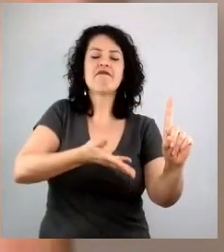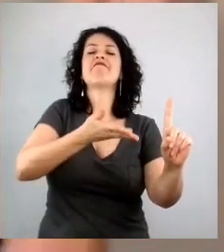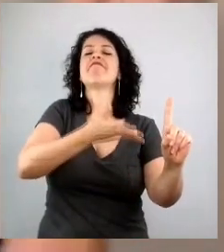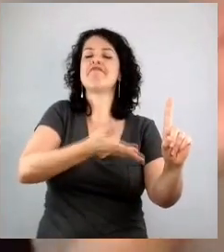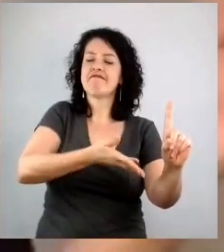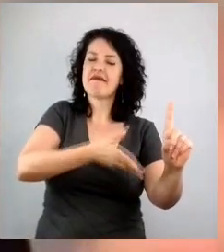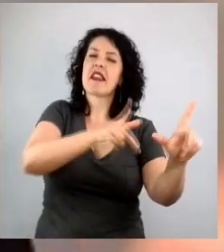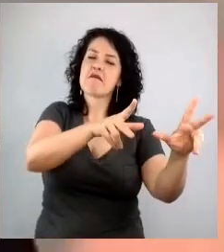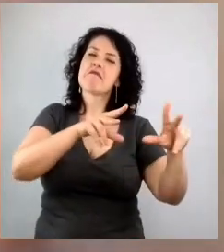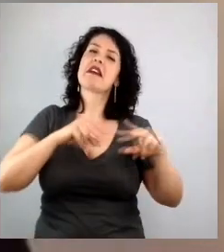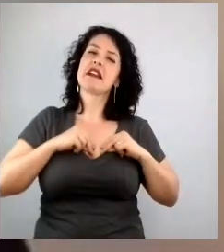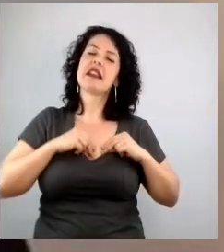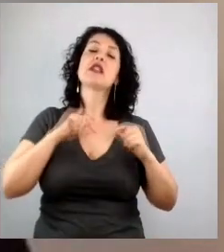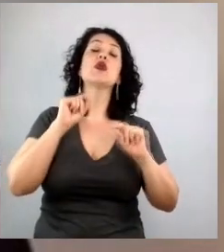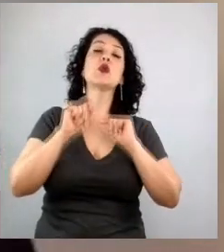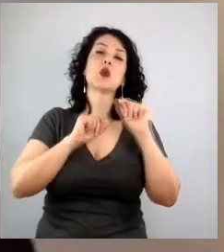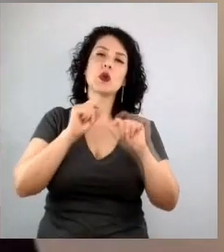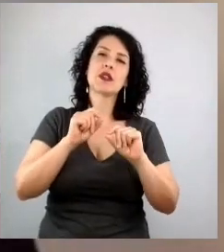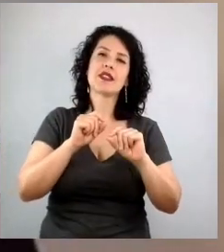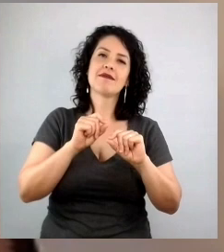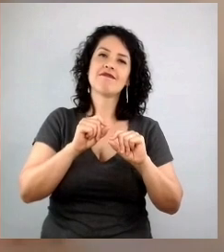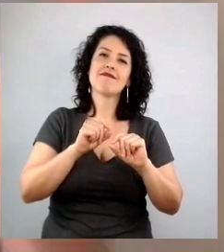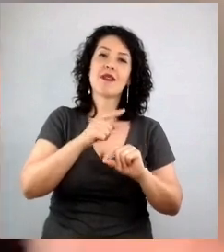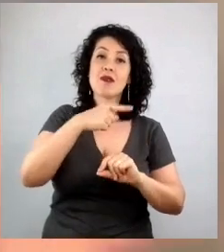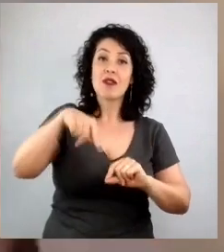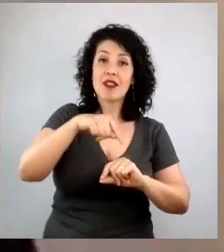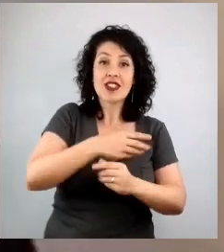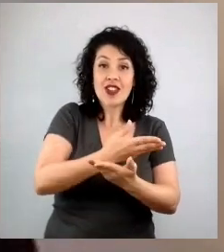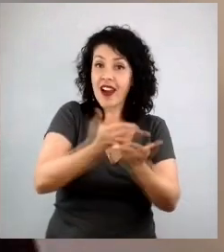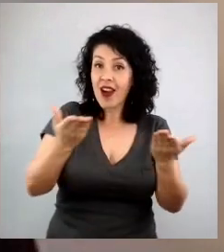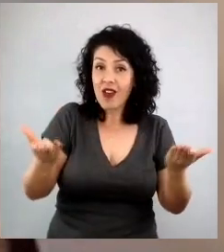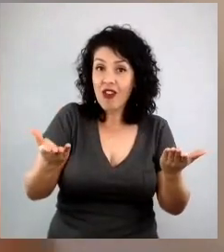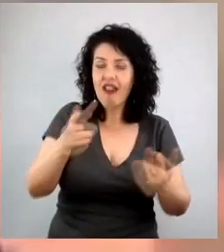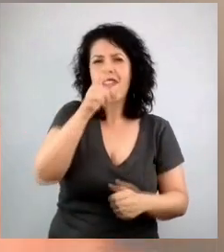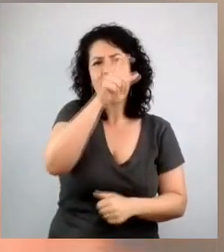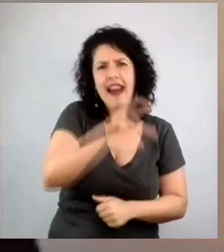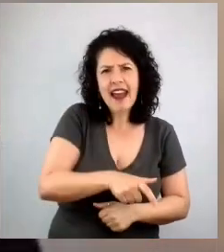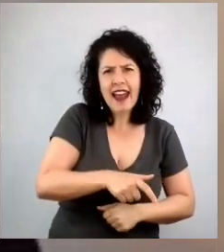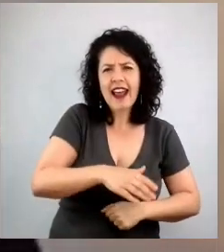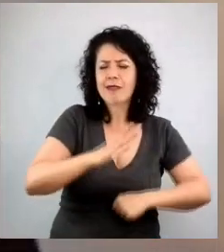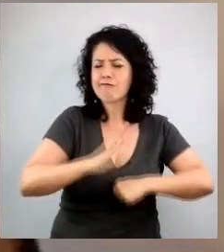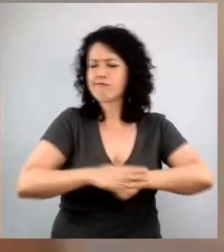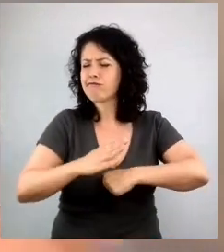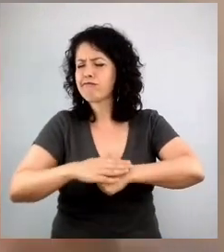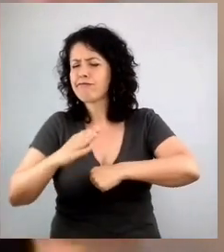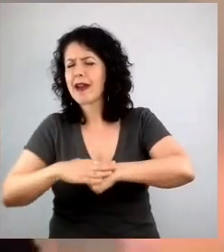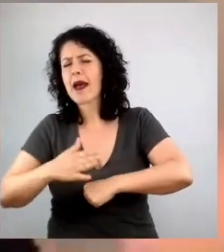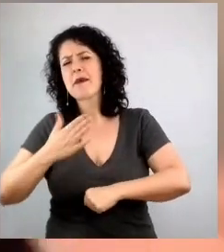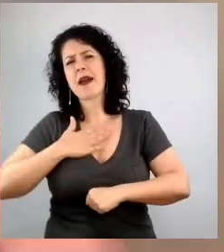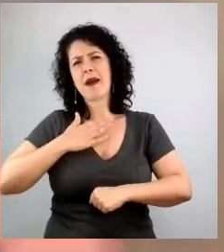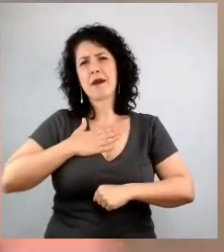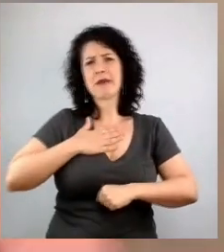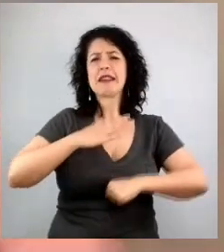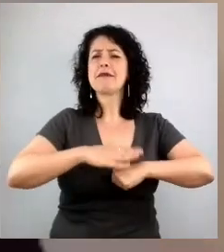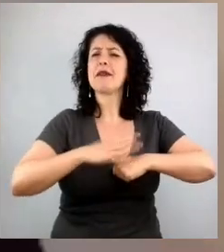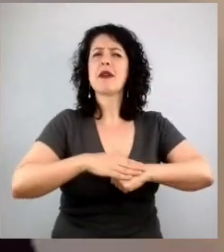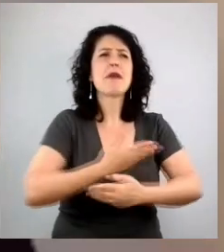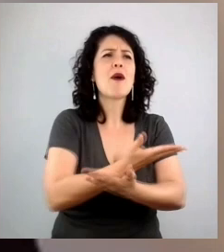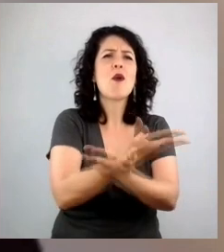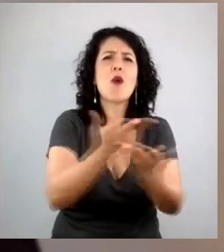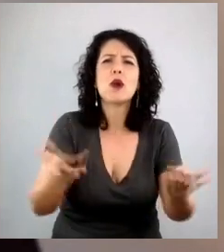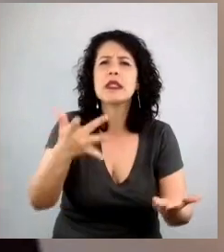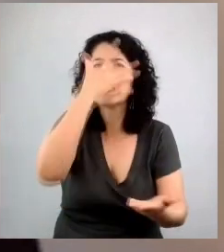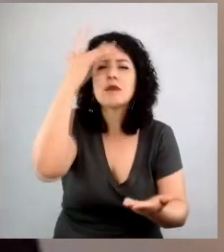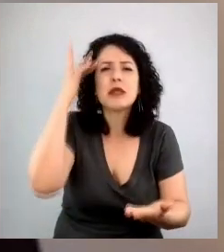justamente, na frente de todos vocês, que ela fez muita coisa boa para mim e para muitas planejadoras e